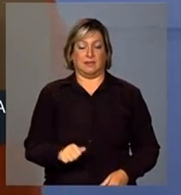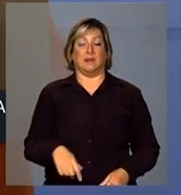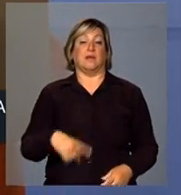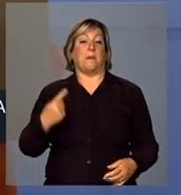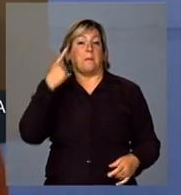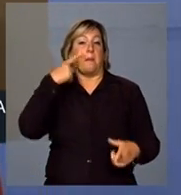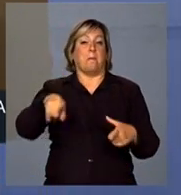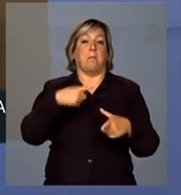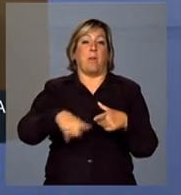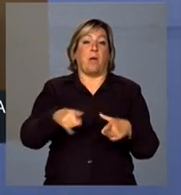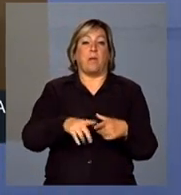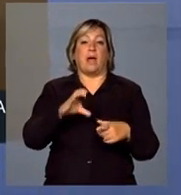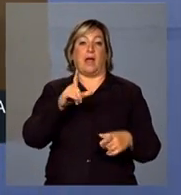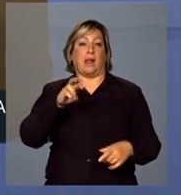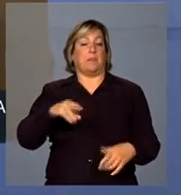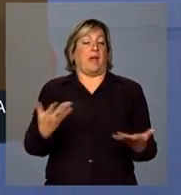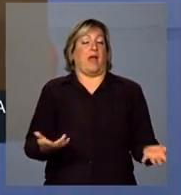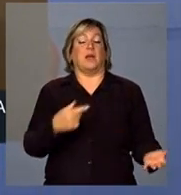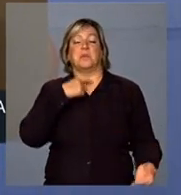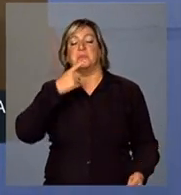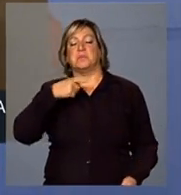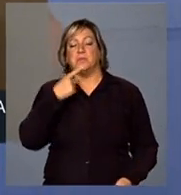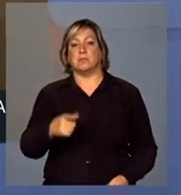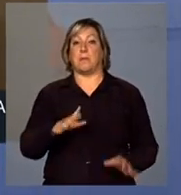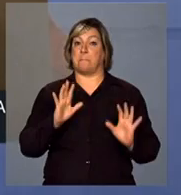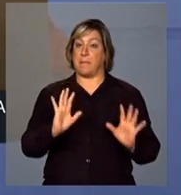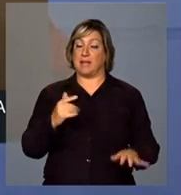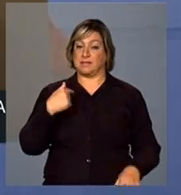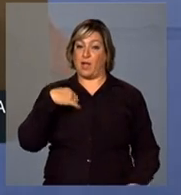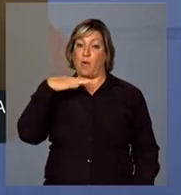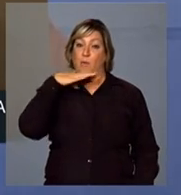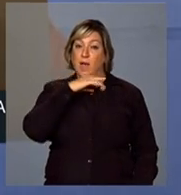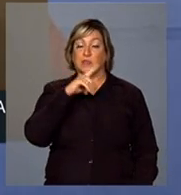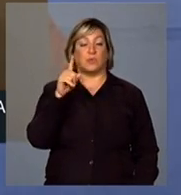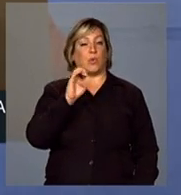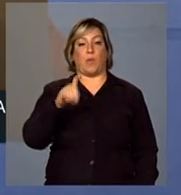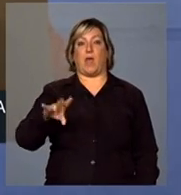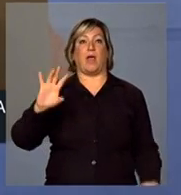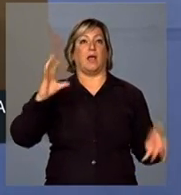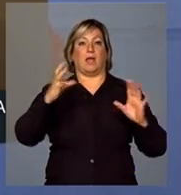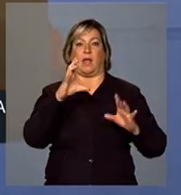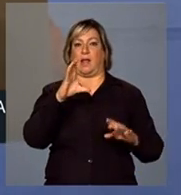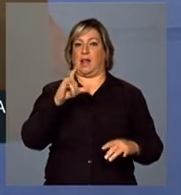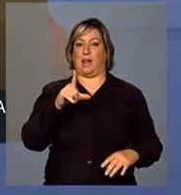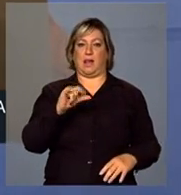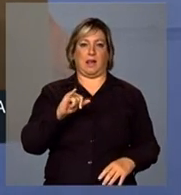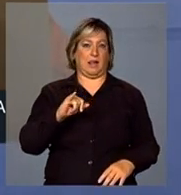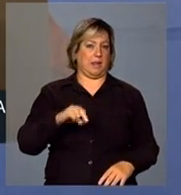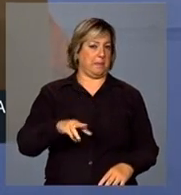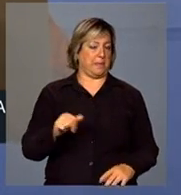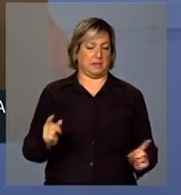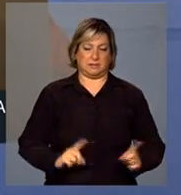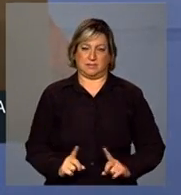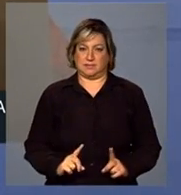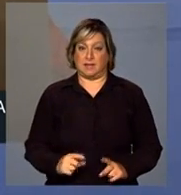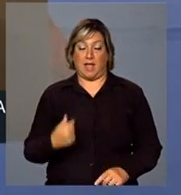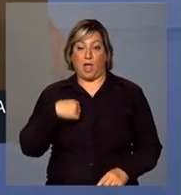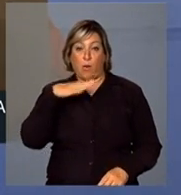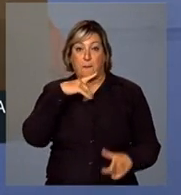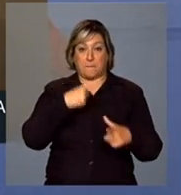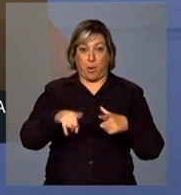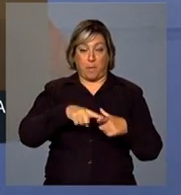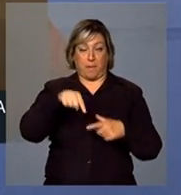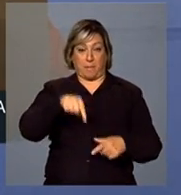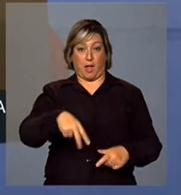saída. Eu acho que o problema não é o clima. O problema do